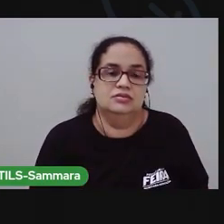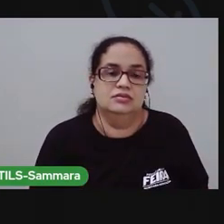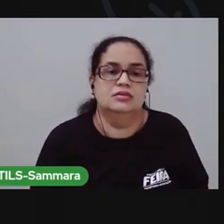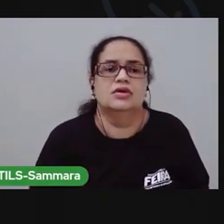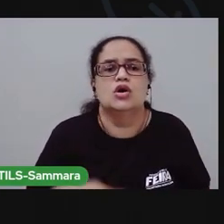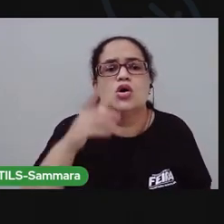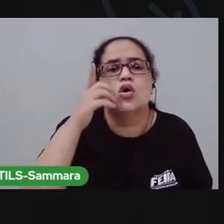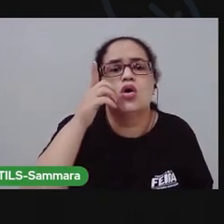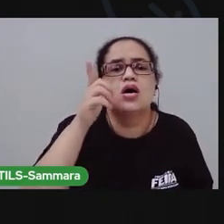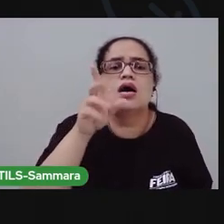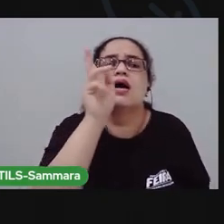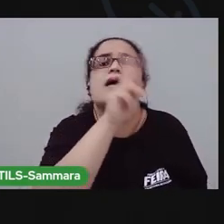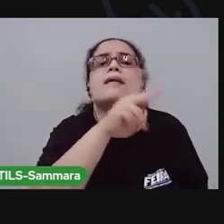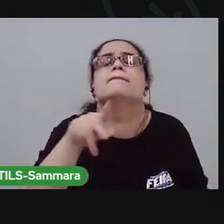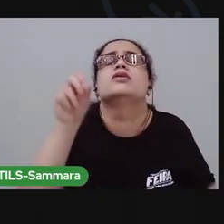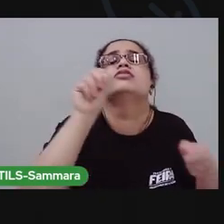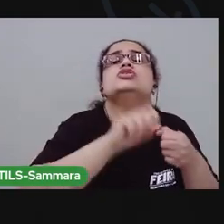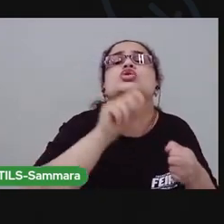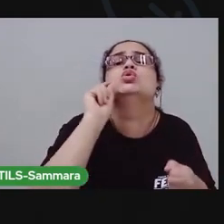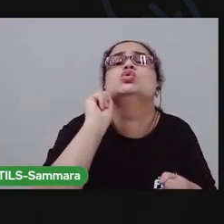O que é o Pró estava fazendo?